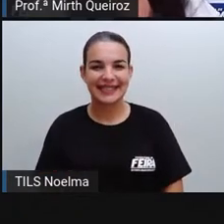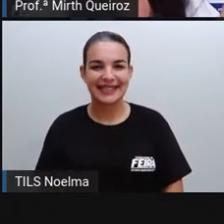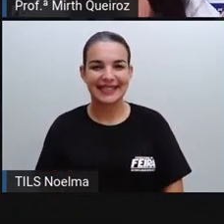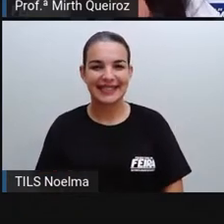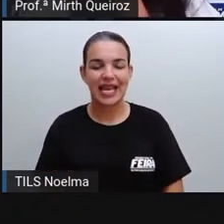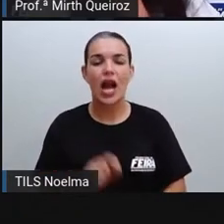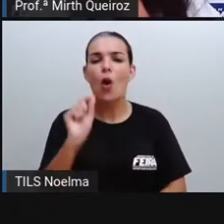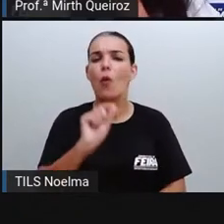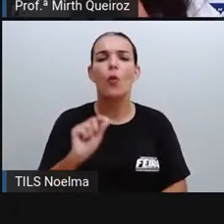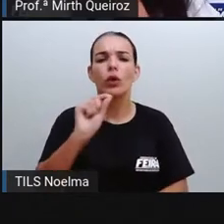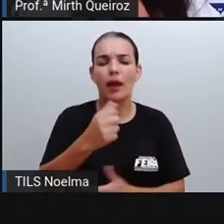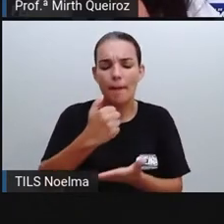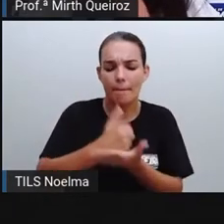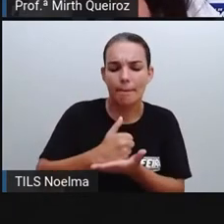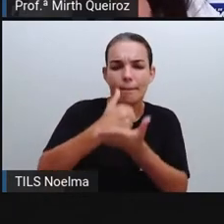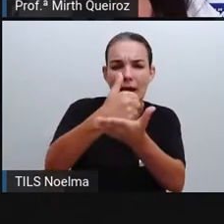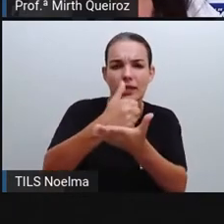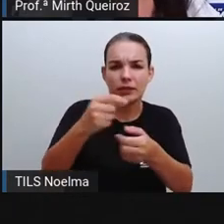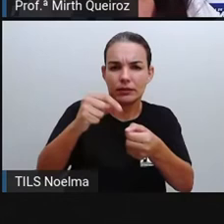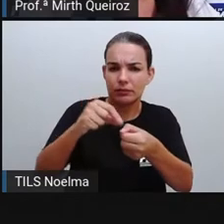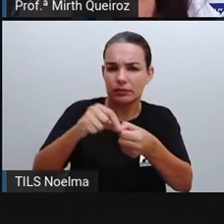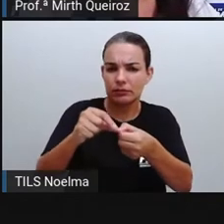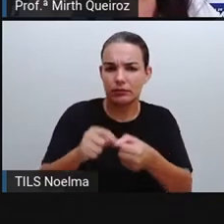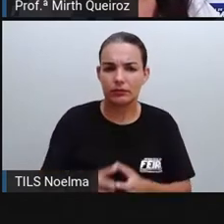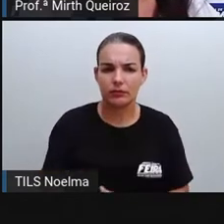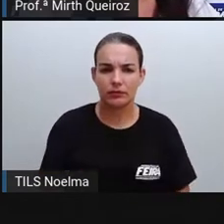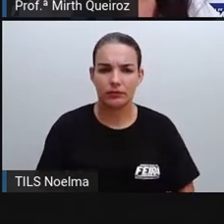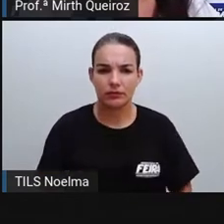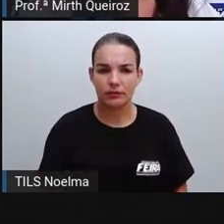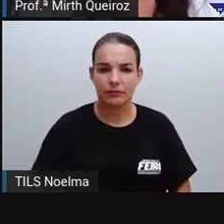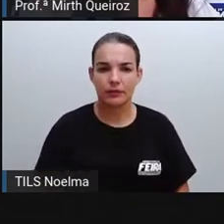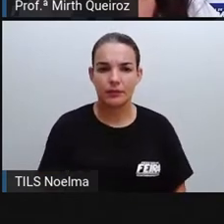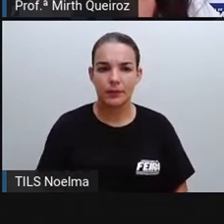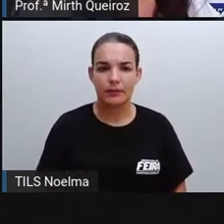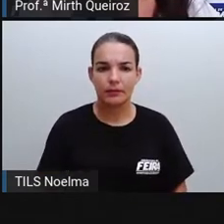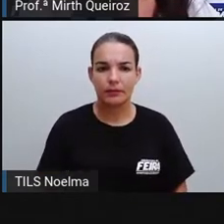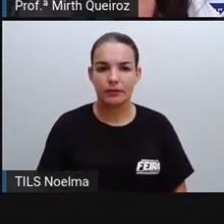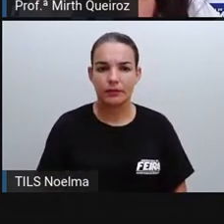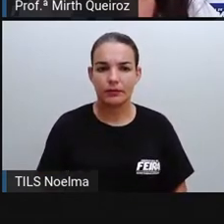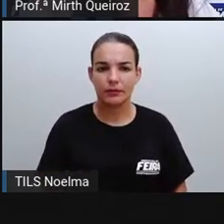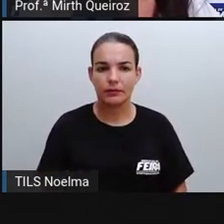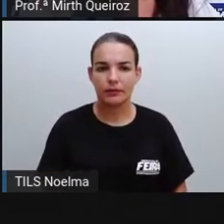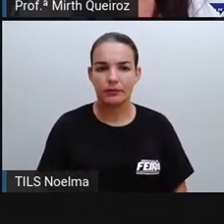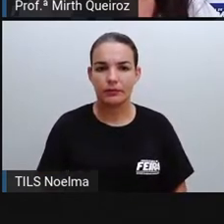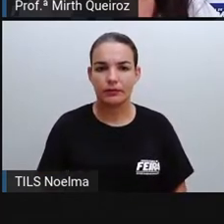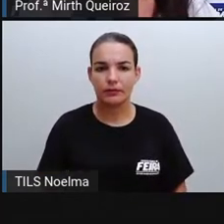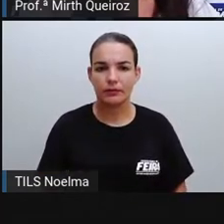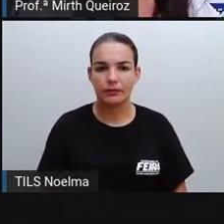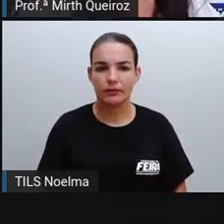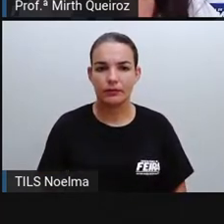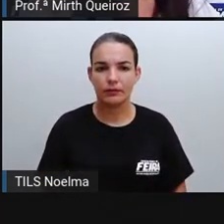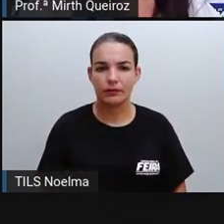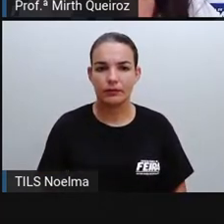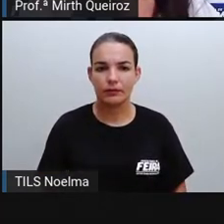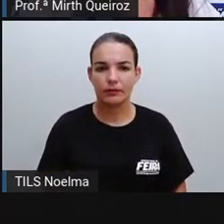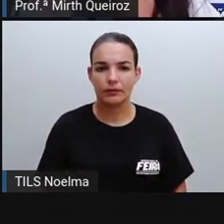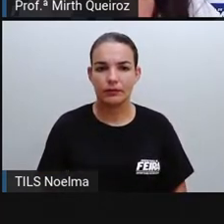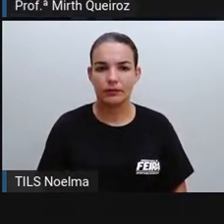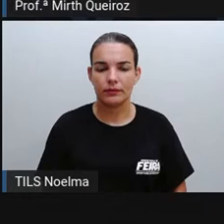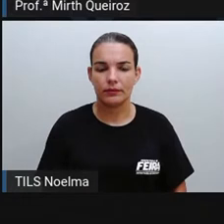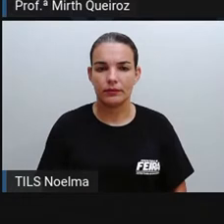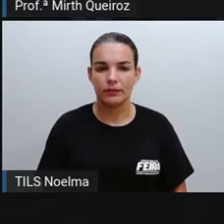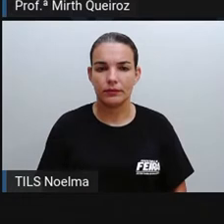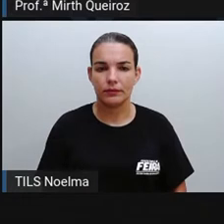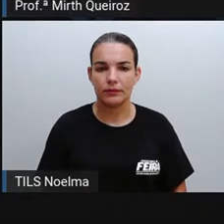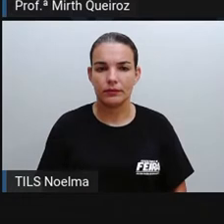O que é matéria-prima? Alô, alô moçada, tudo bem com vocês? Eu espero que sim. Na aula de